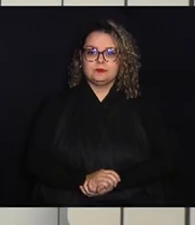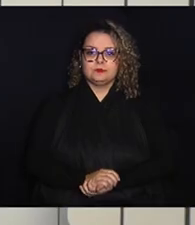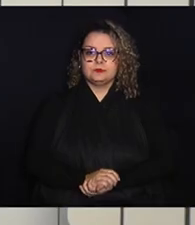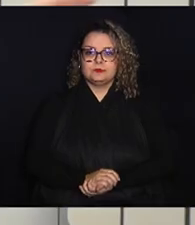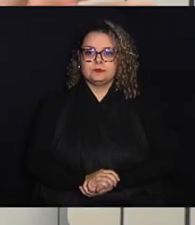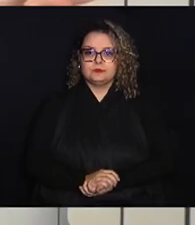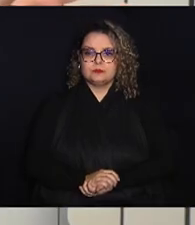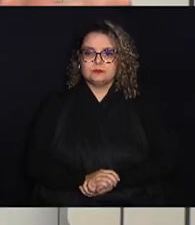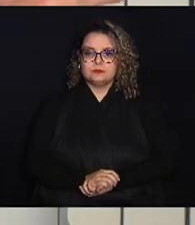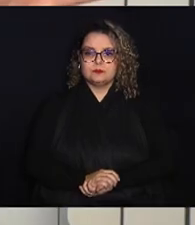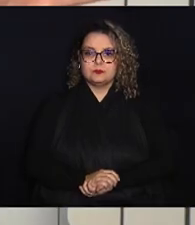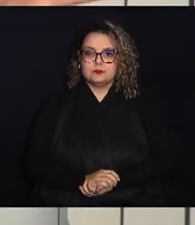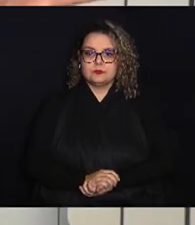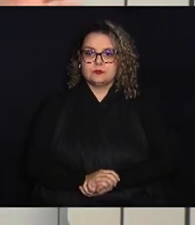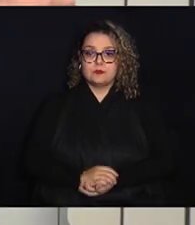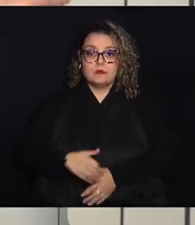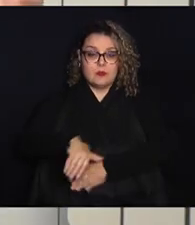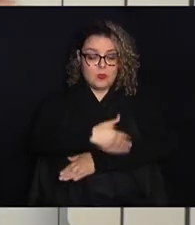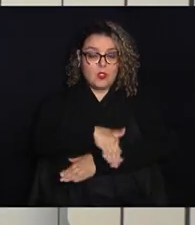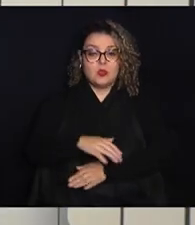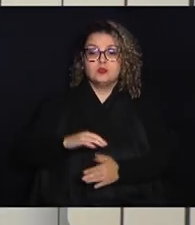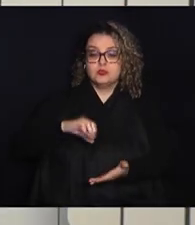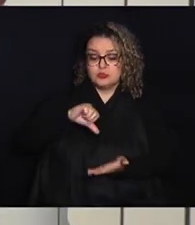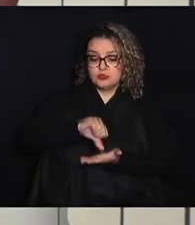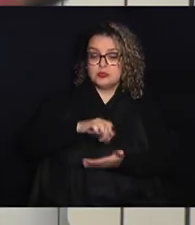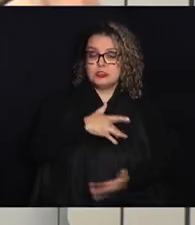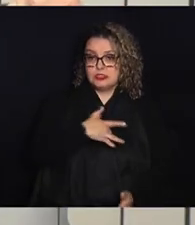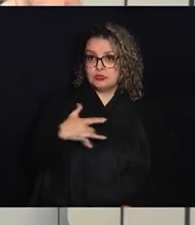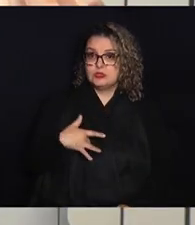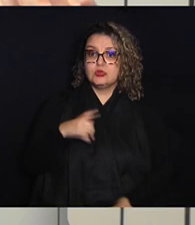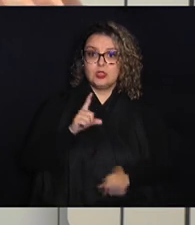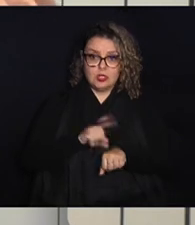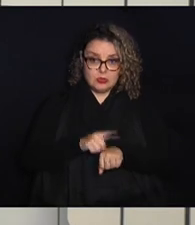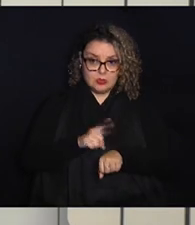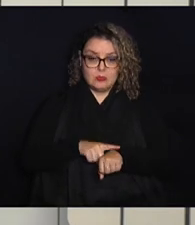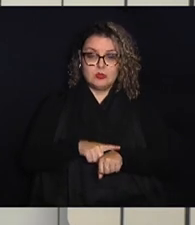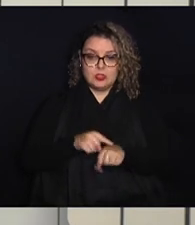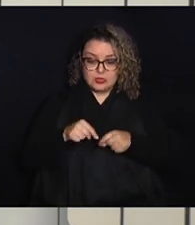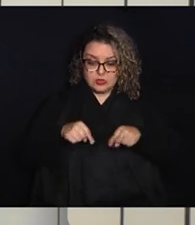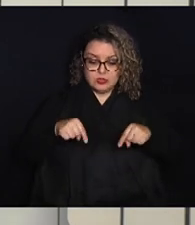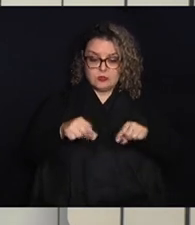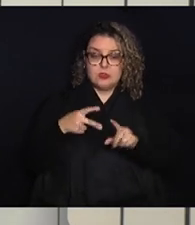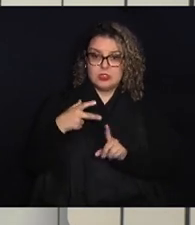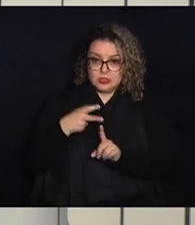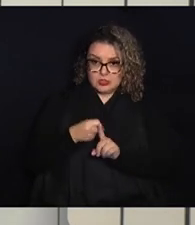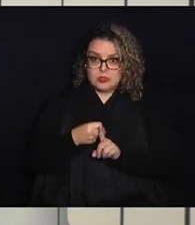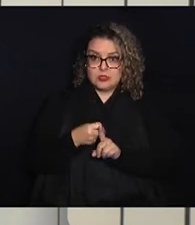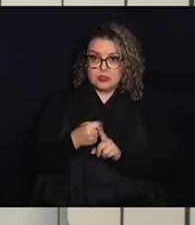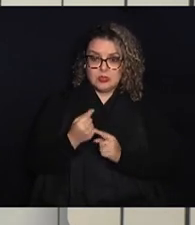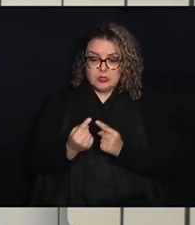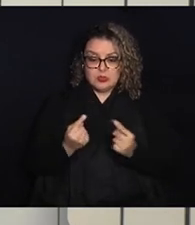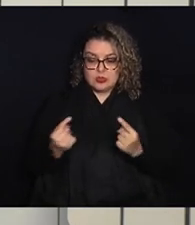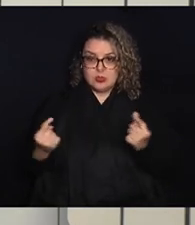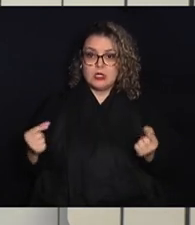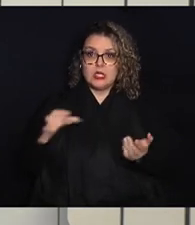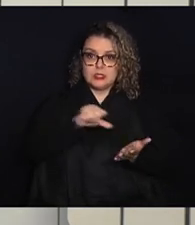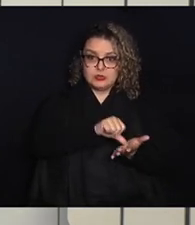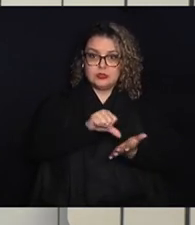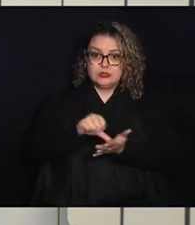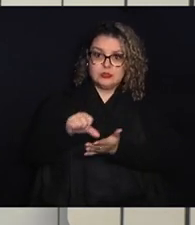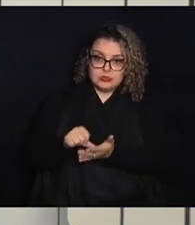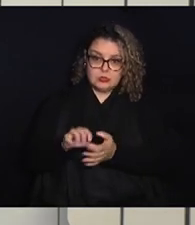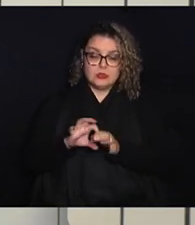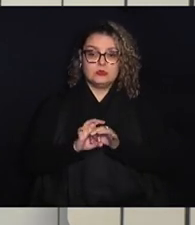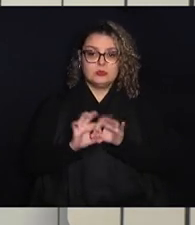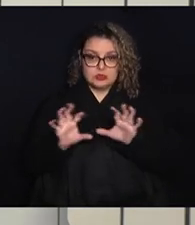Os endereços dos centros de saúde e horários das salas de vacinação em cada unidade estão